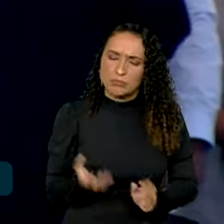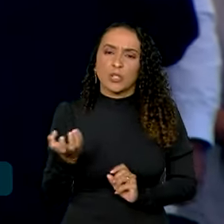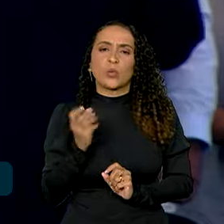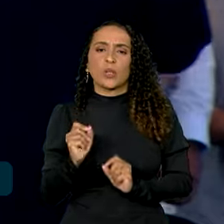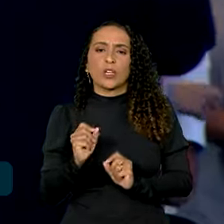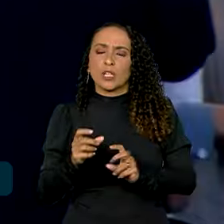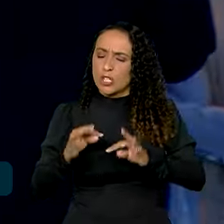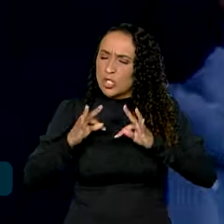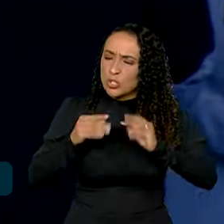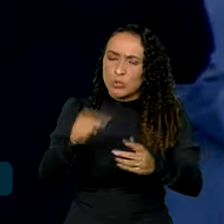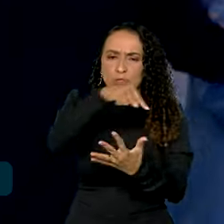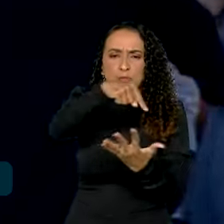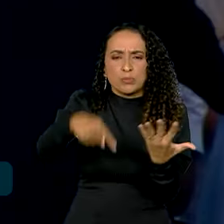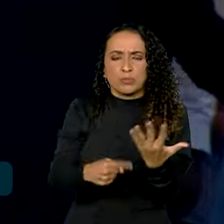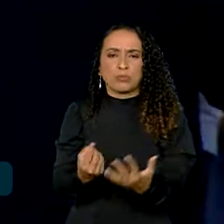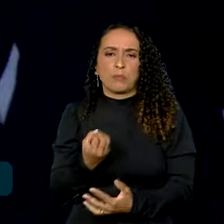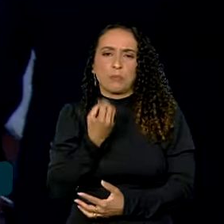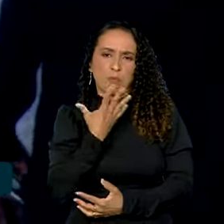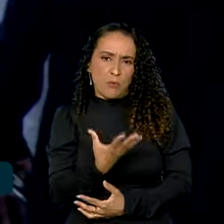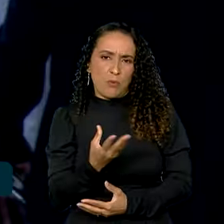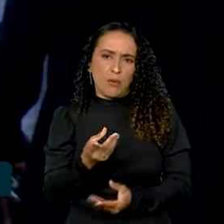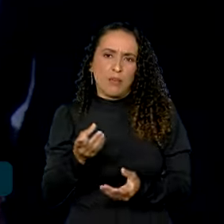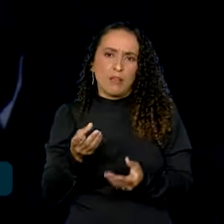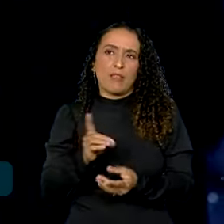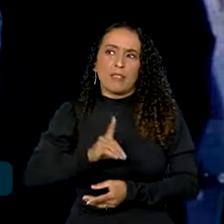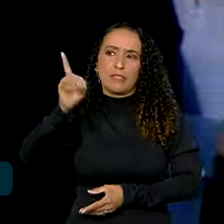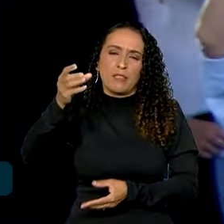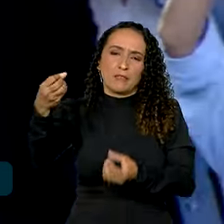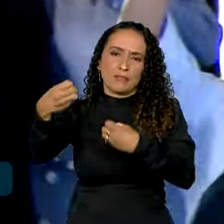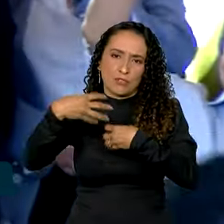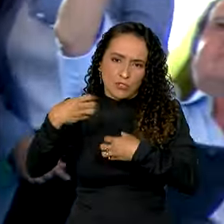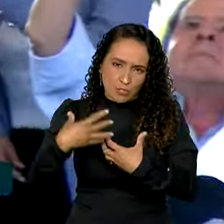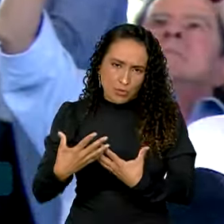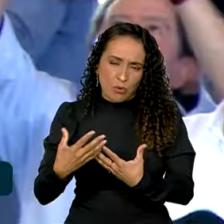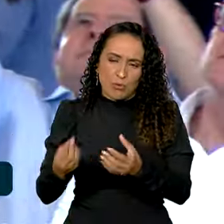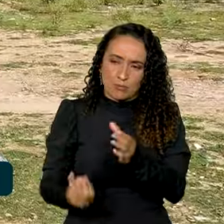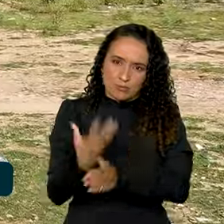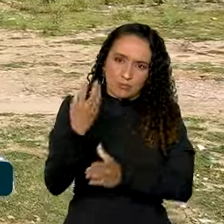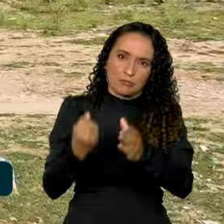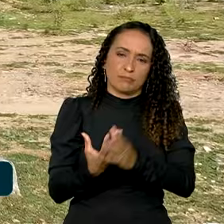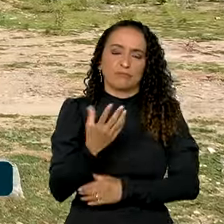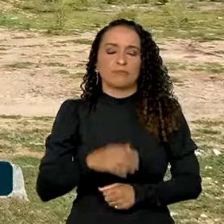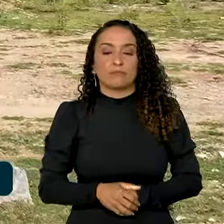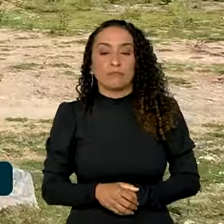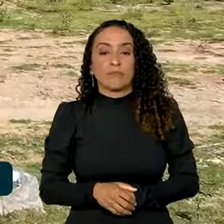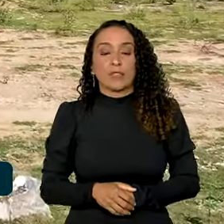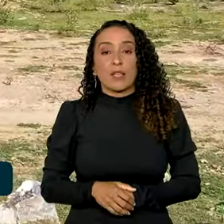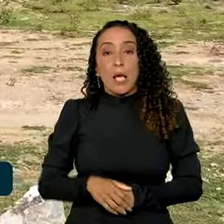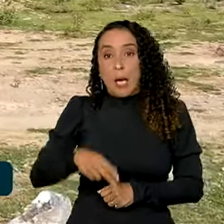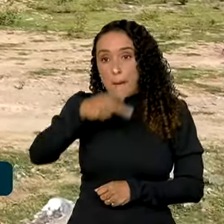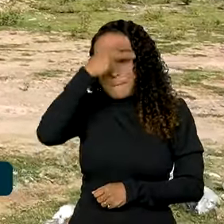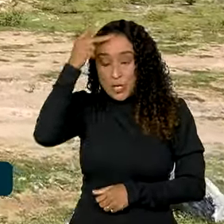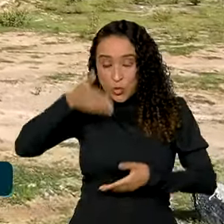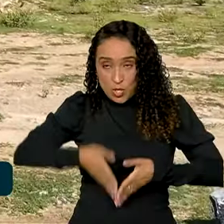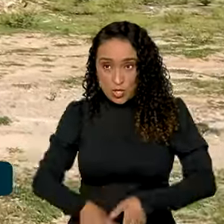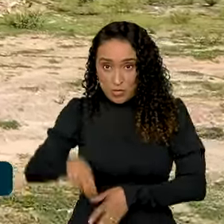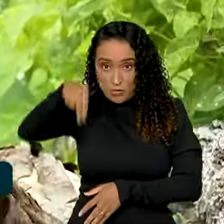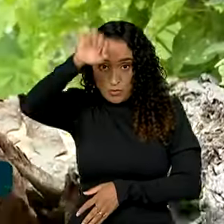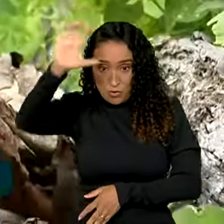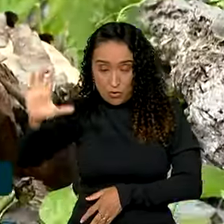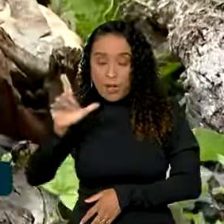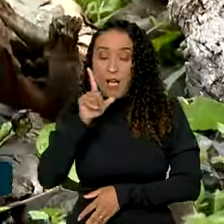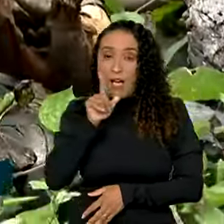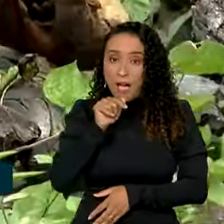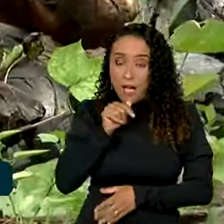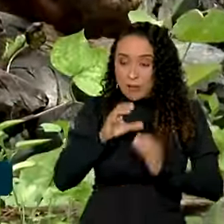todas as coisas boas que Deus nos ensinou a produzir. Para o nordestino, a água da doutora